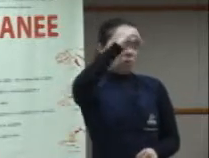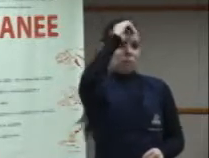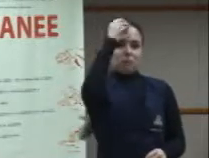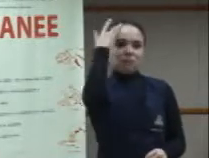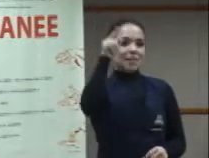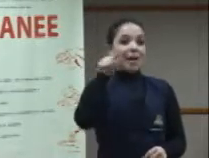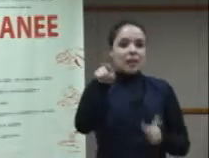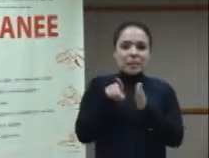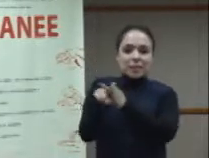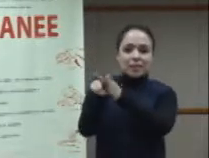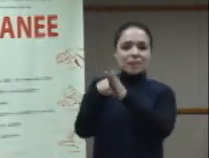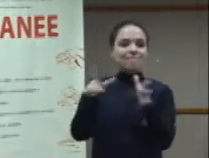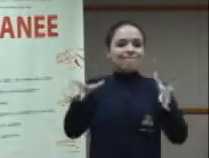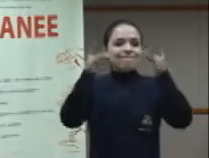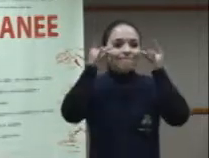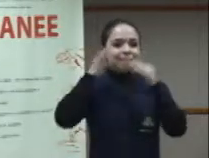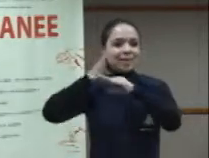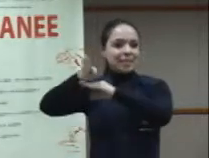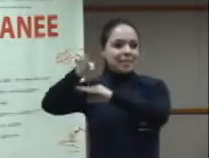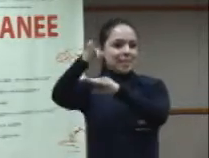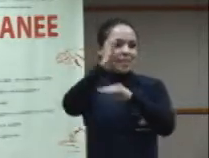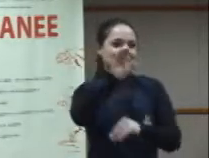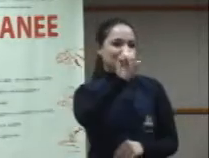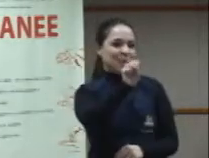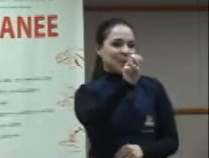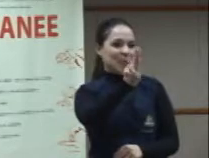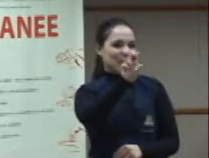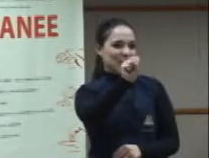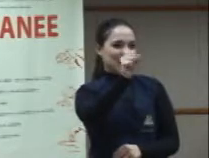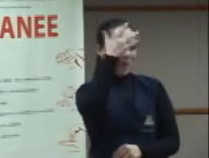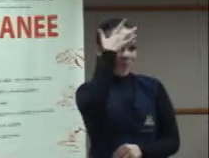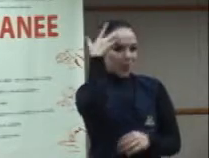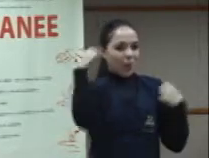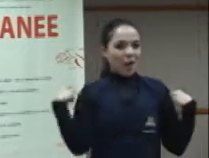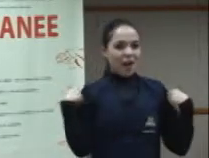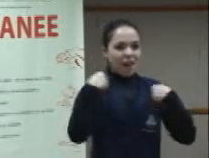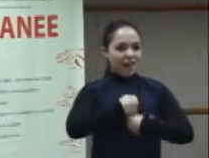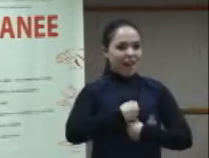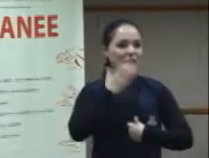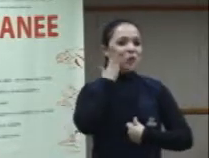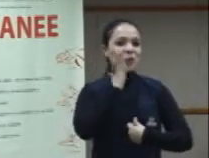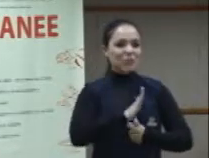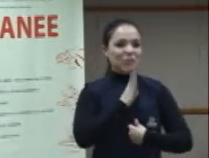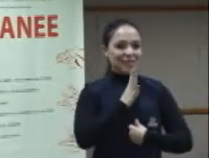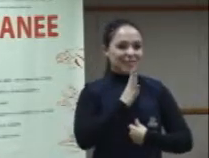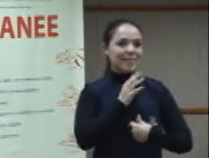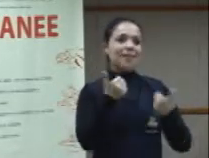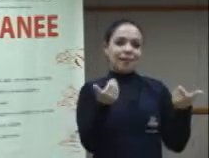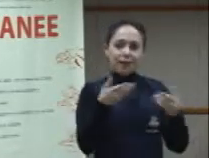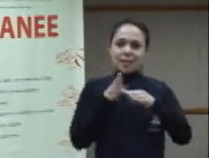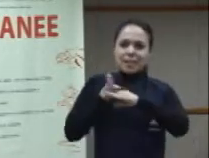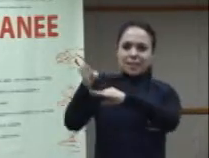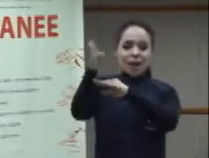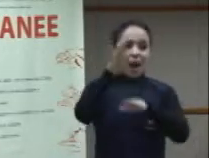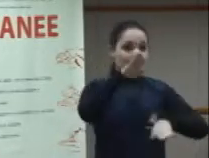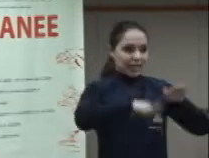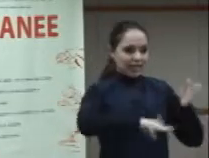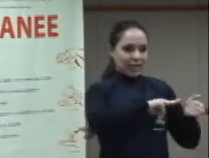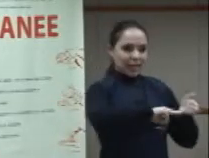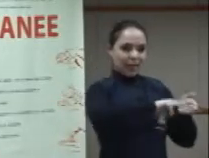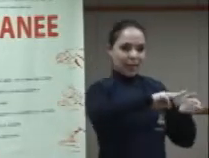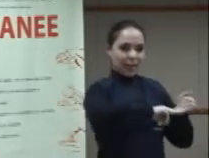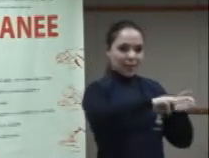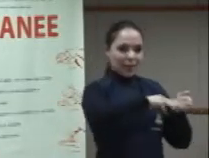realmente na comunidade. Então, os dados, às vezes, das Secretarias de Educação Especial não batem com os dados